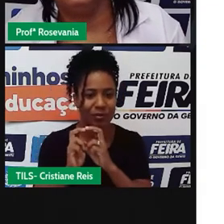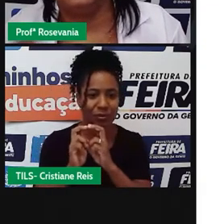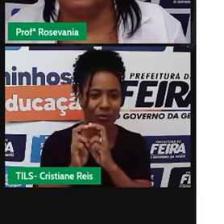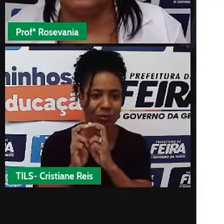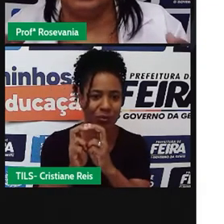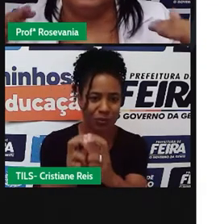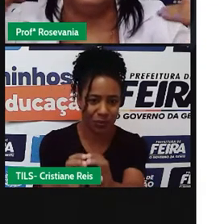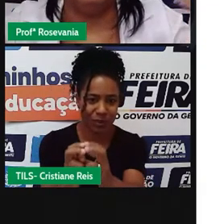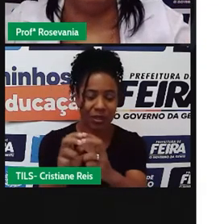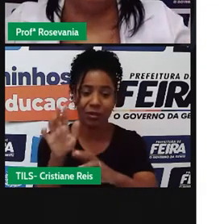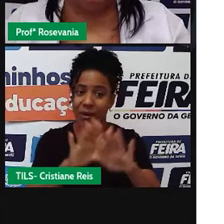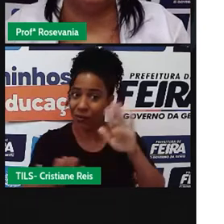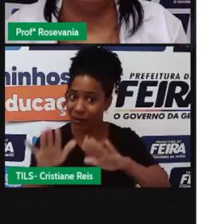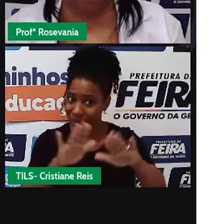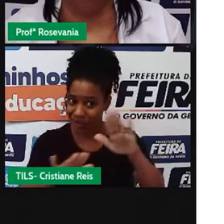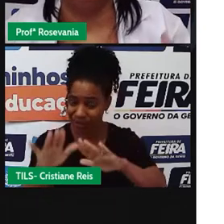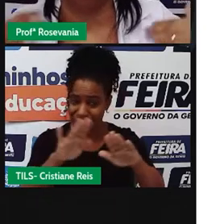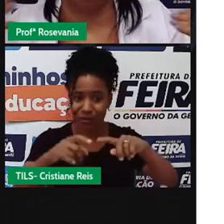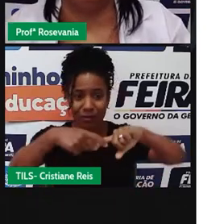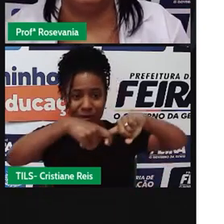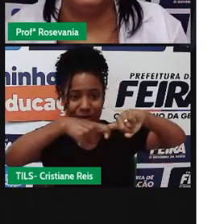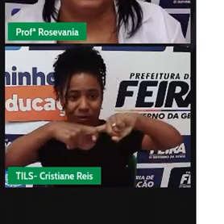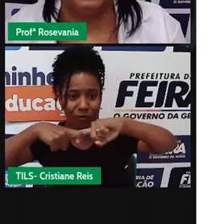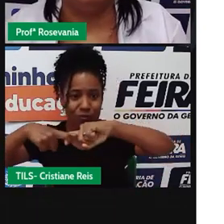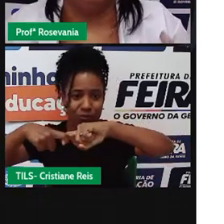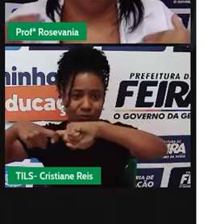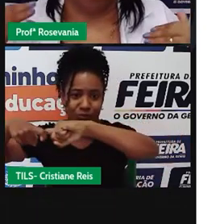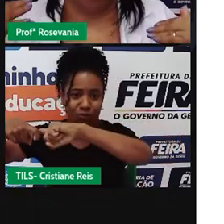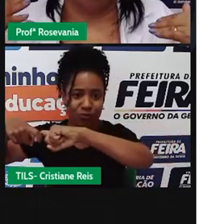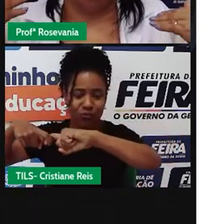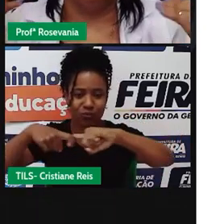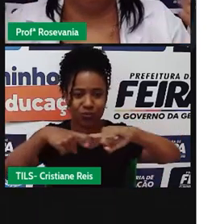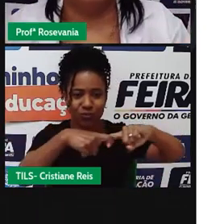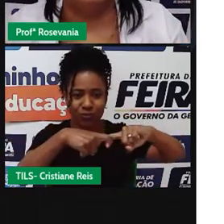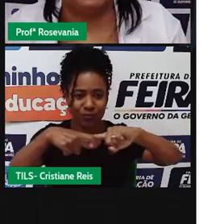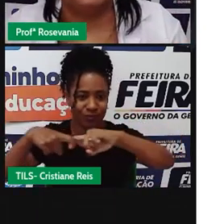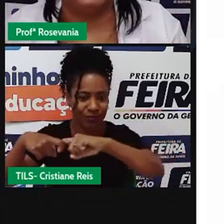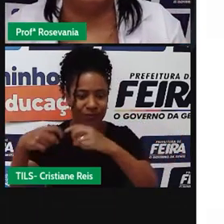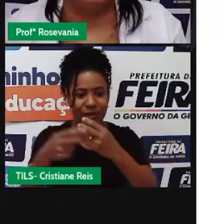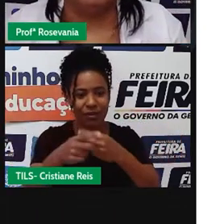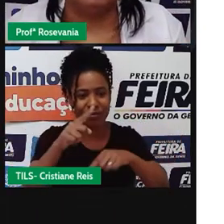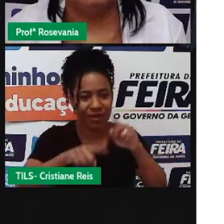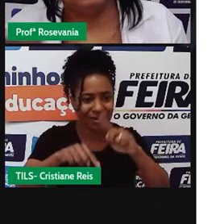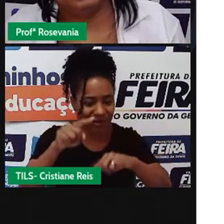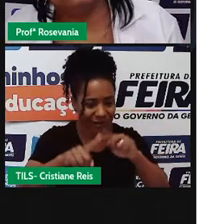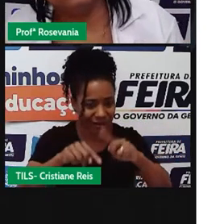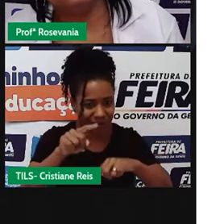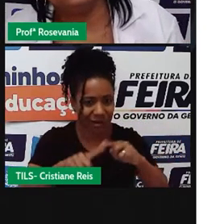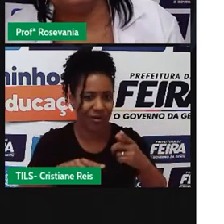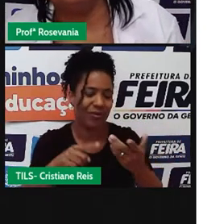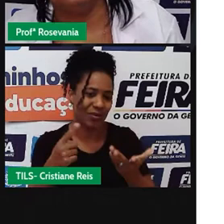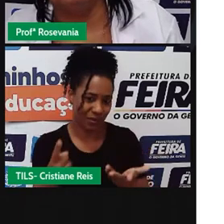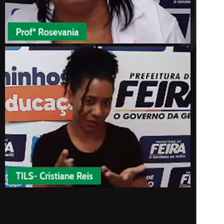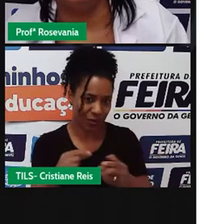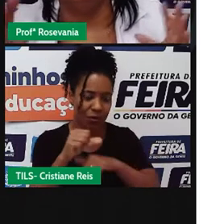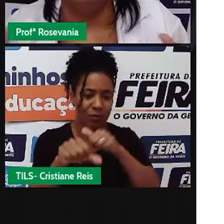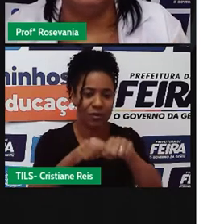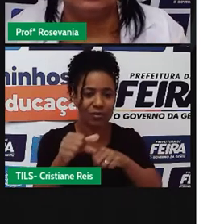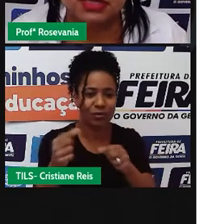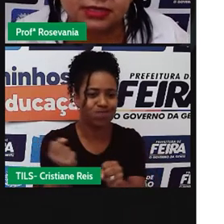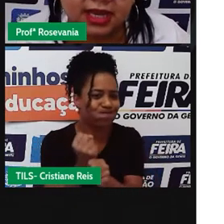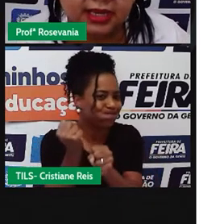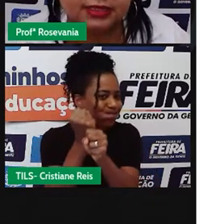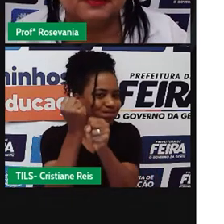descarrilar. Então, esse estudo, esse material, os profissionais tornam a construção de ferrovias